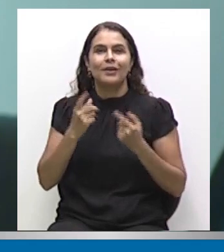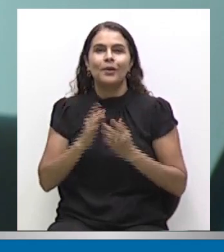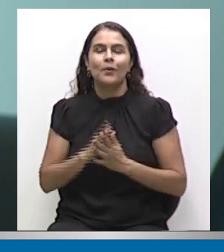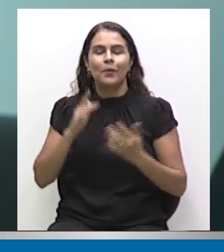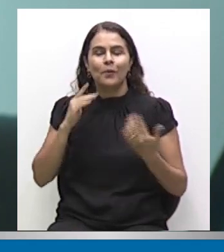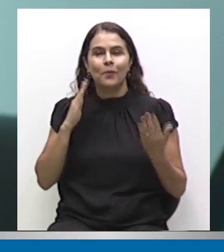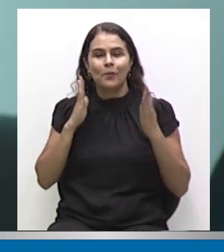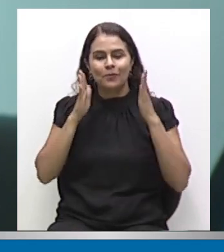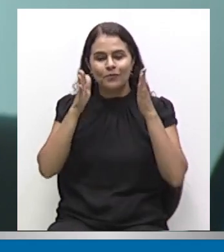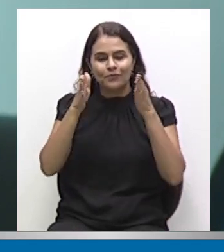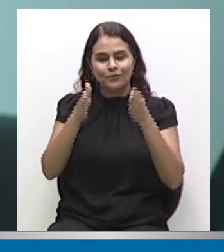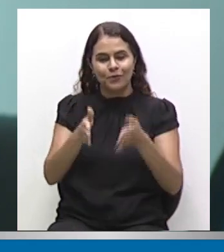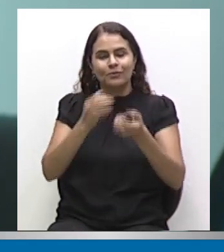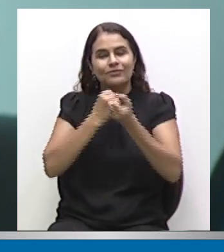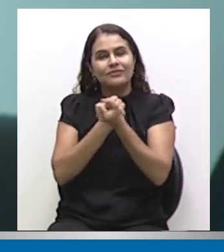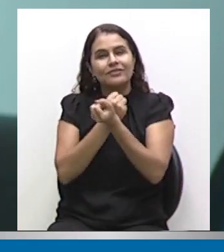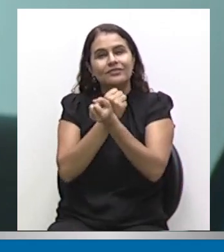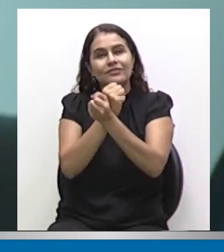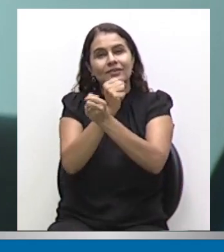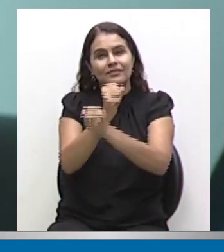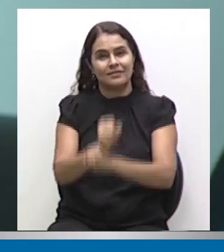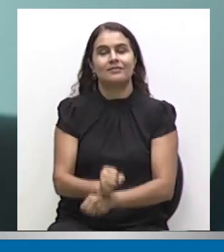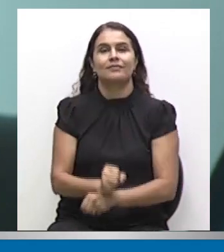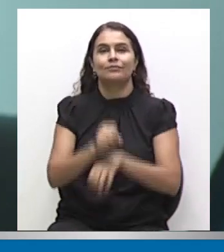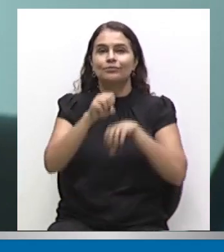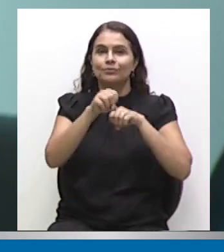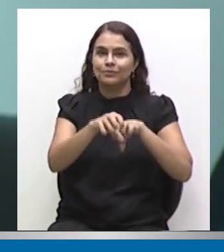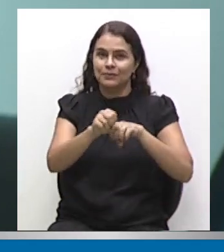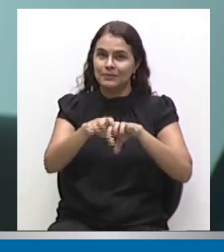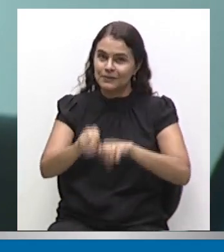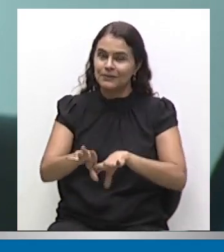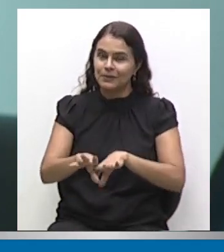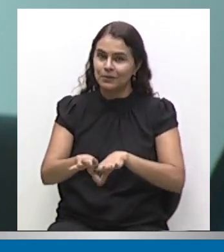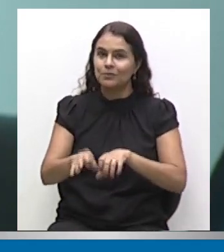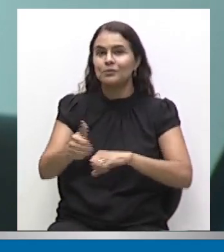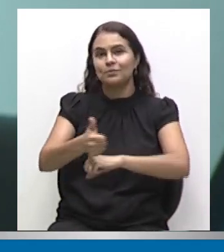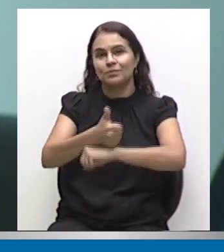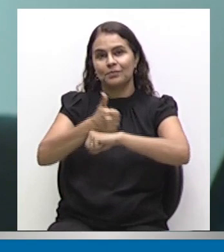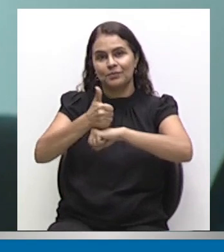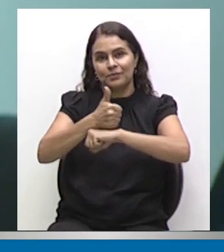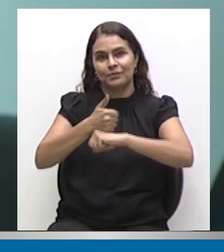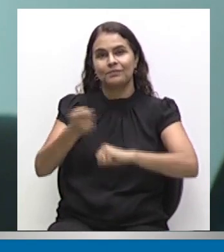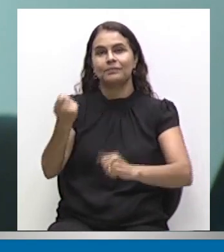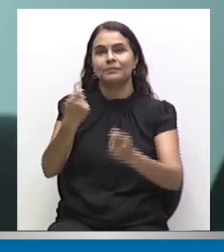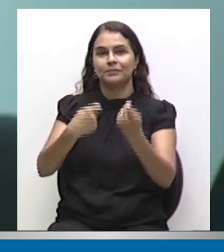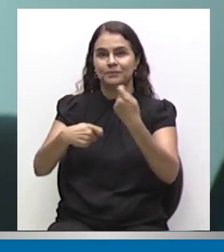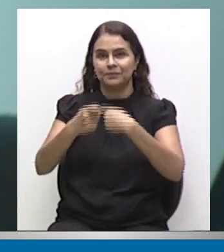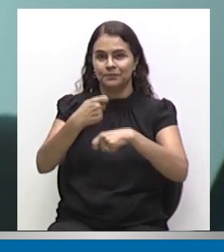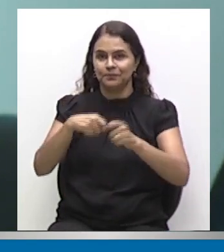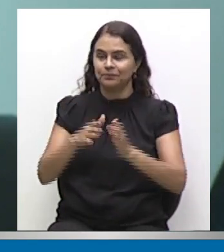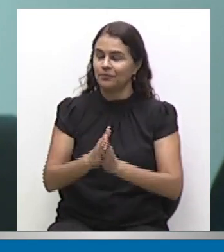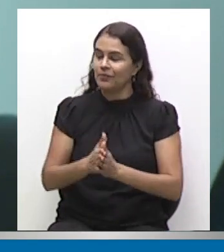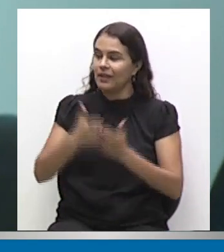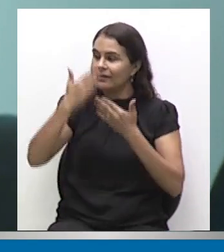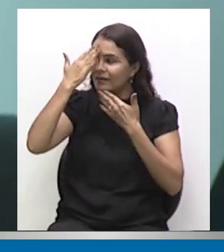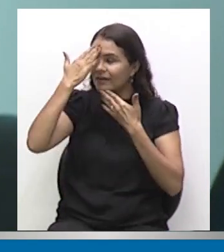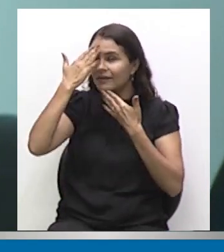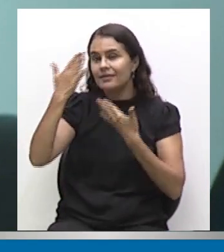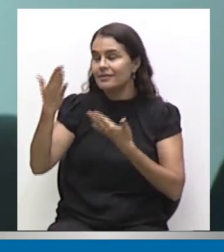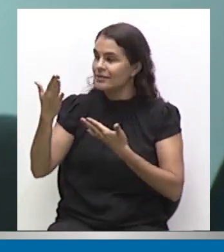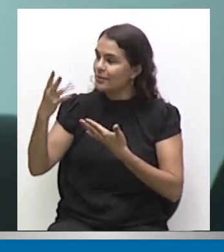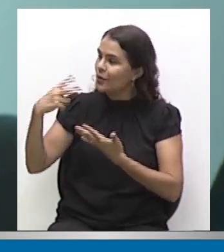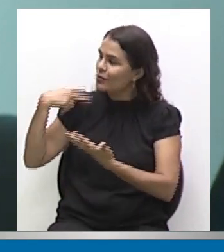educação de muitos profissionais administradores. Agradecemos na pessoa do Igor Dias